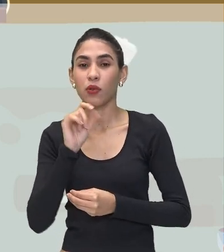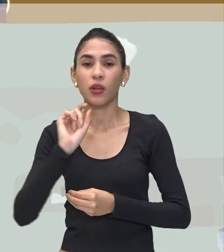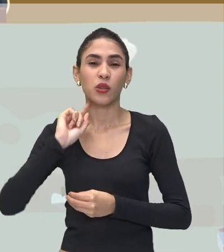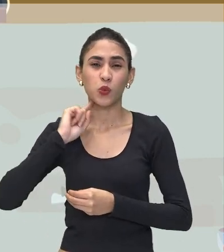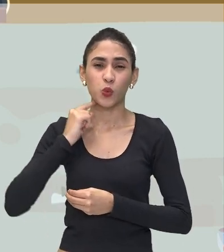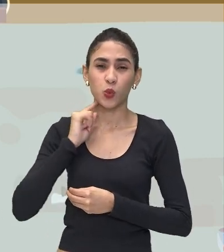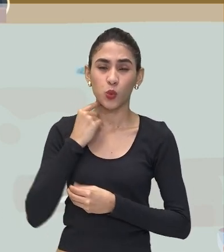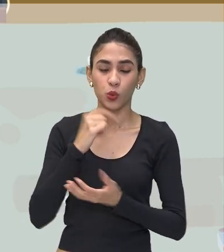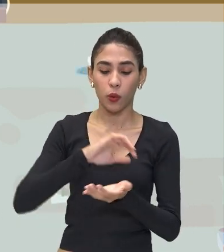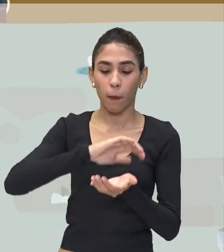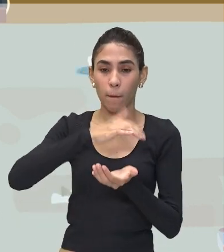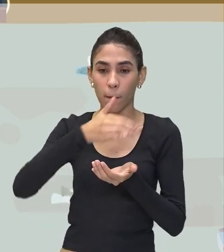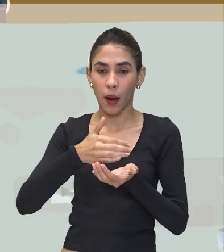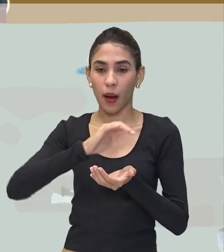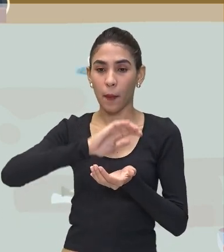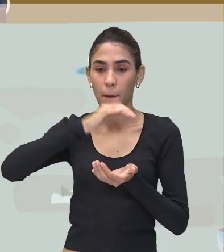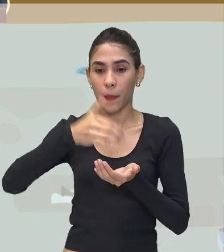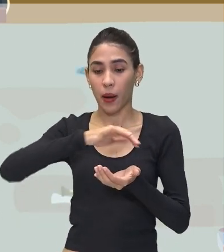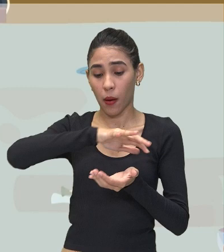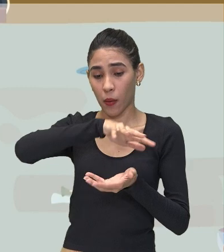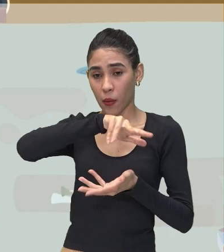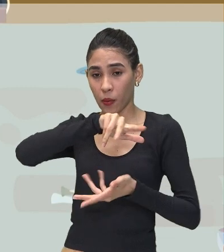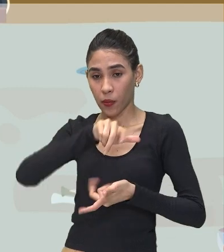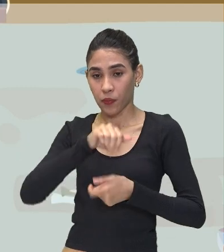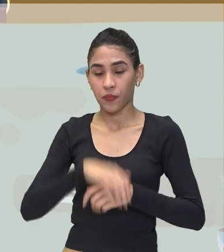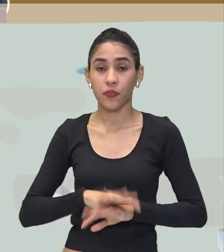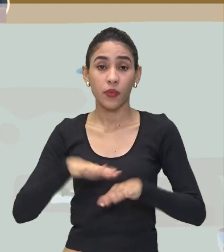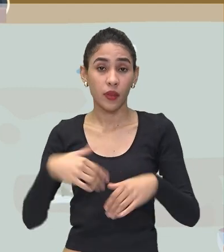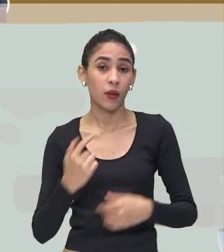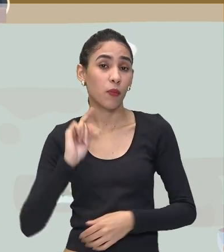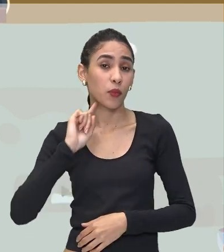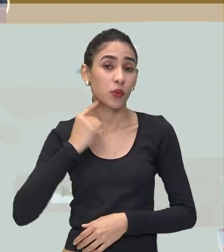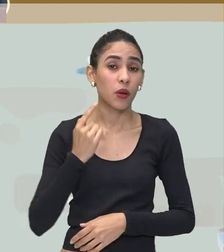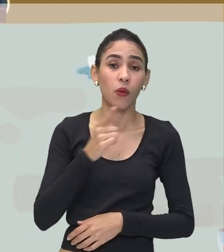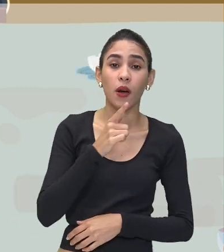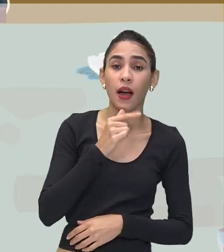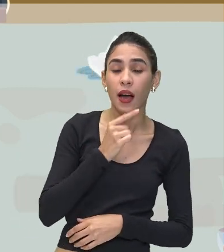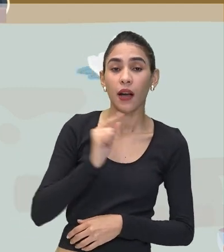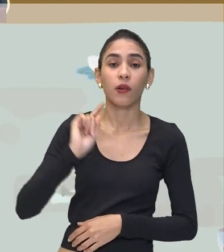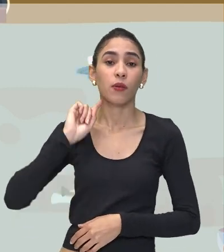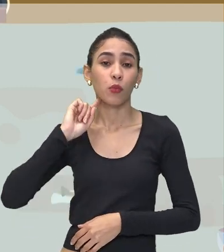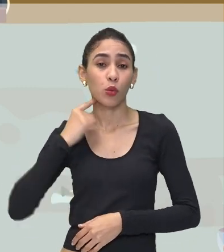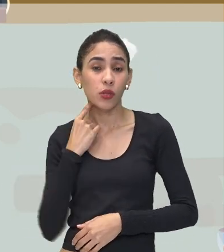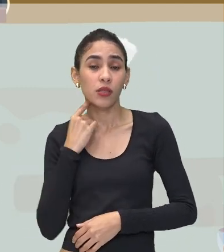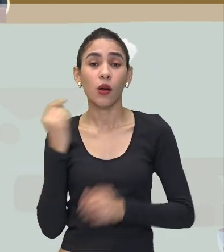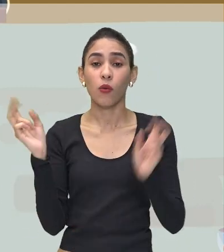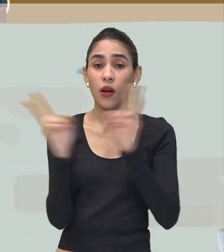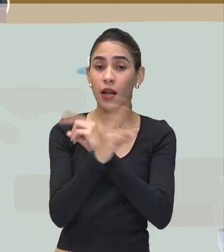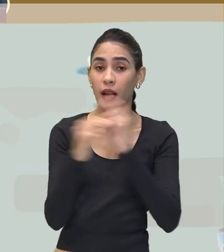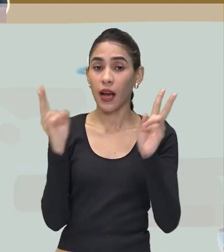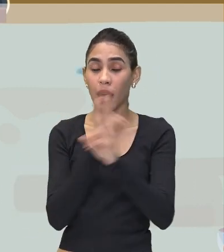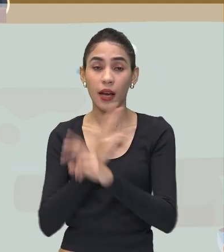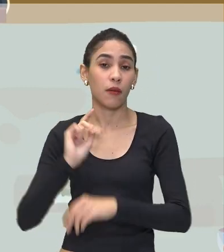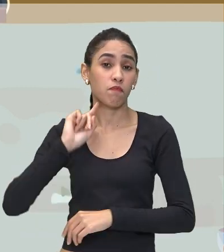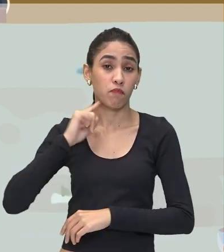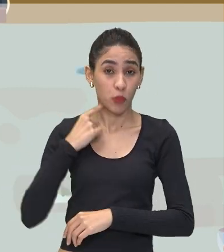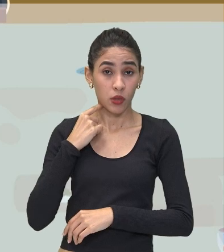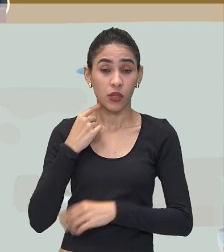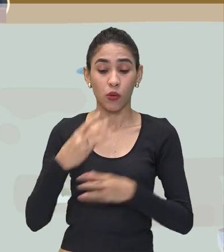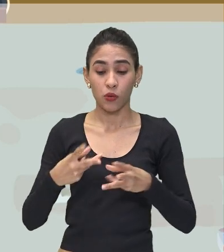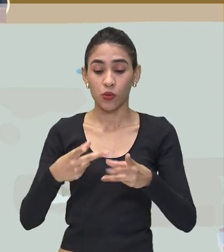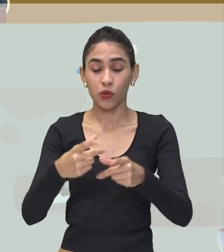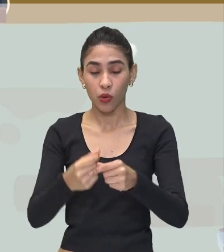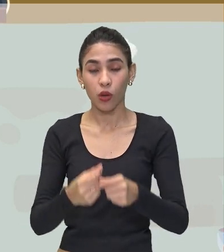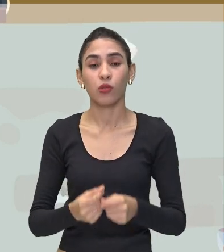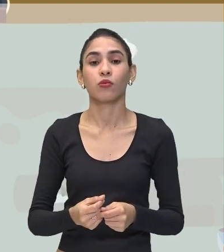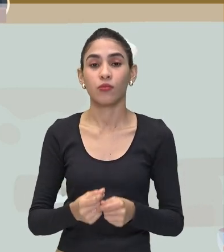atmosfera Então a poluição Da água Do ar Do solo Todo esse tipo De poluição Ocasiona danos